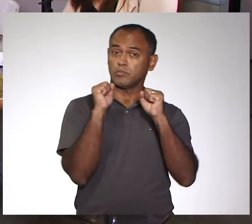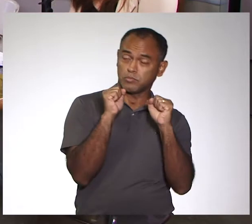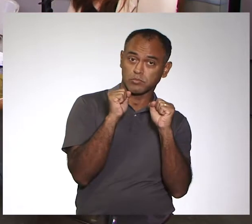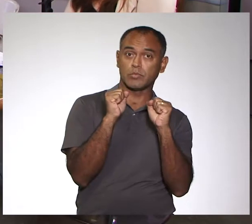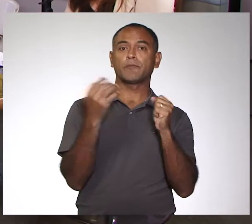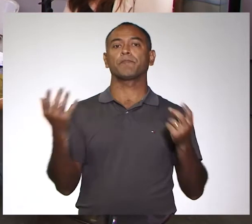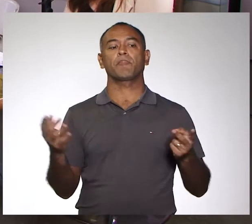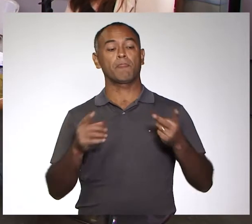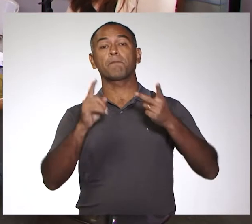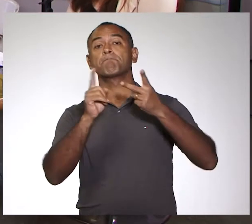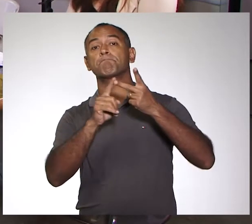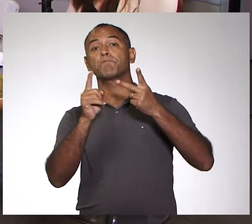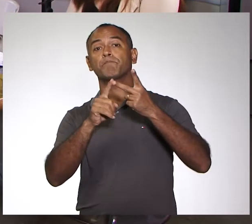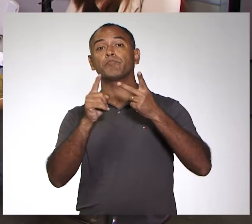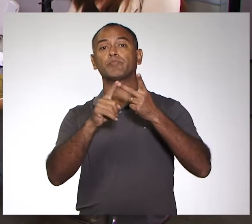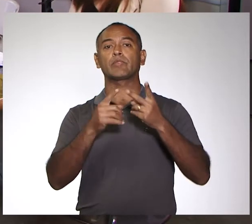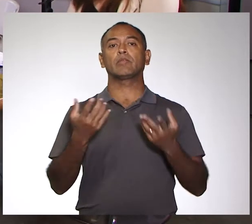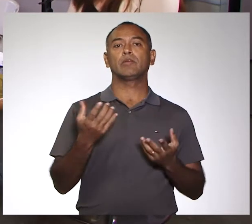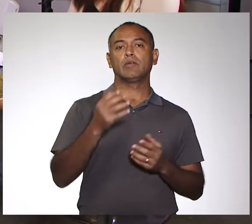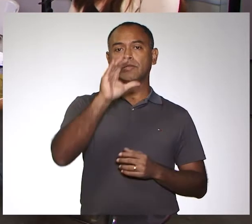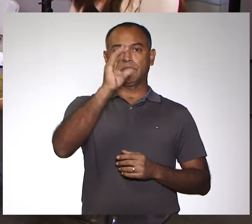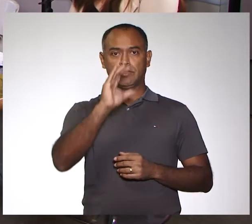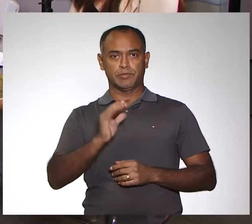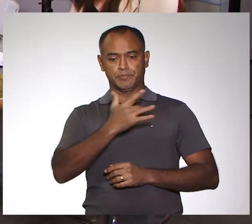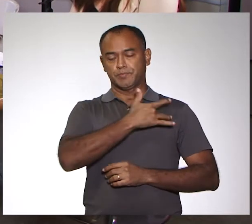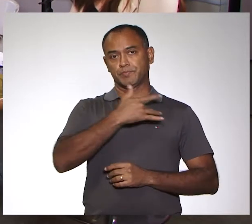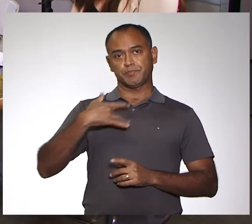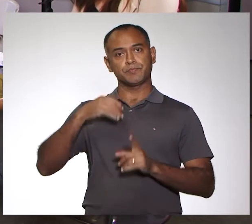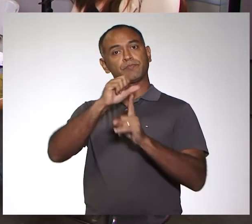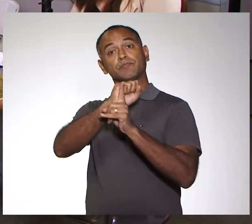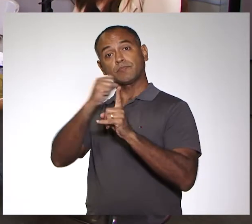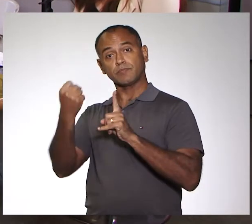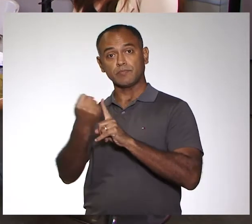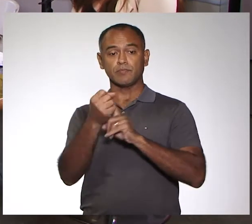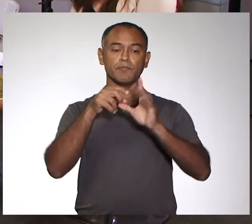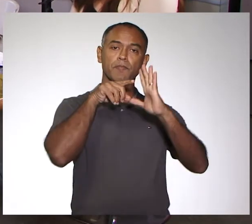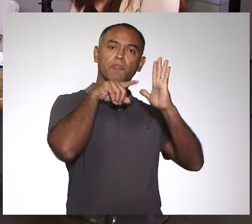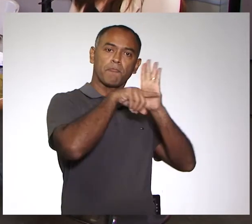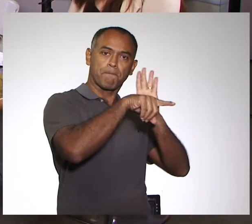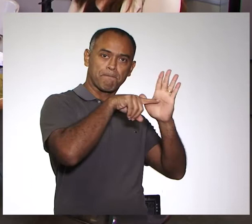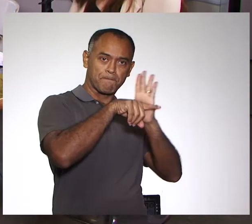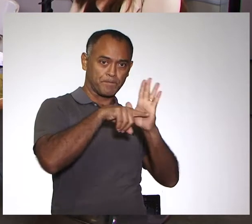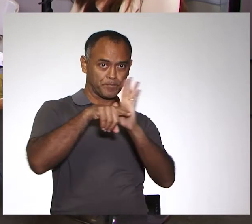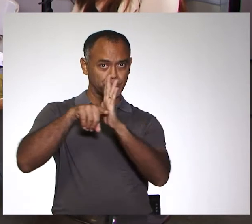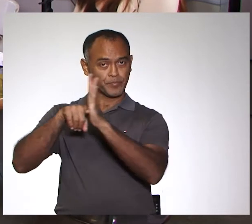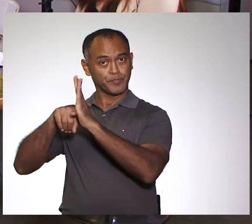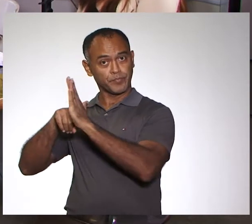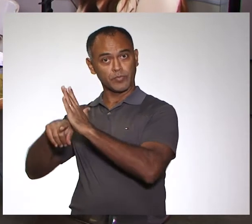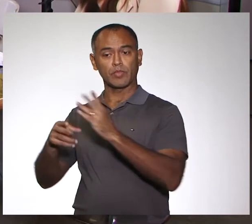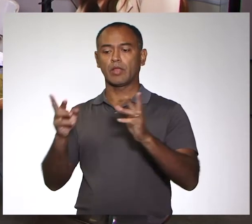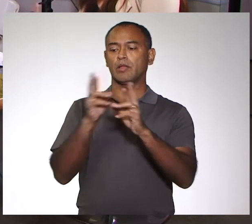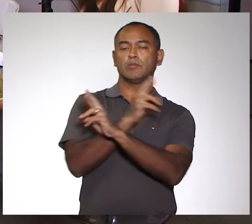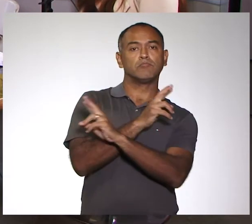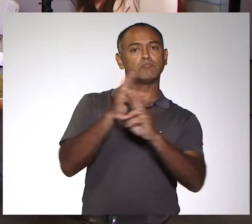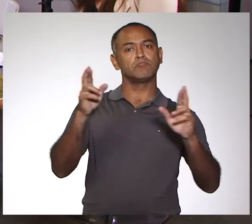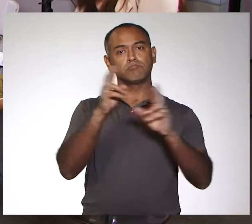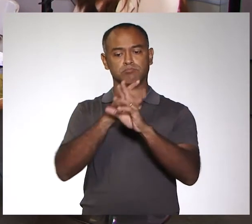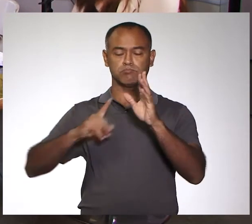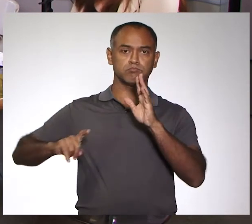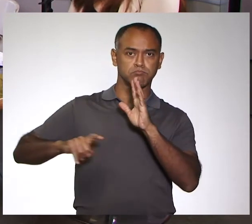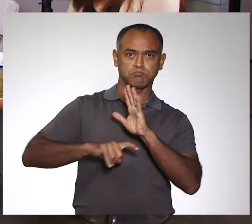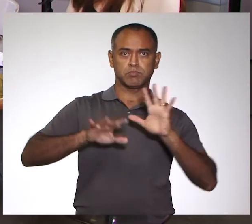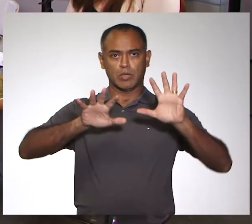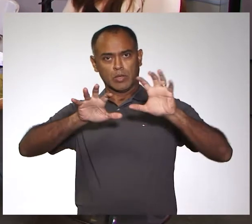ciências da saúde e sociedade, aqui a gente pretende investigar, os pesquisadores vão tentar investigar a relação